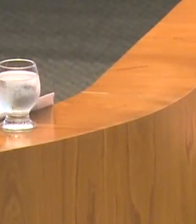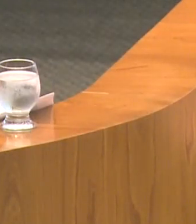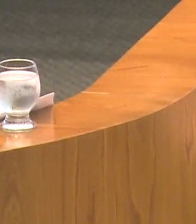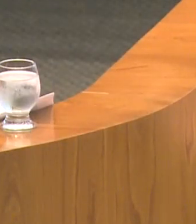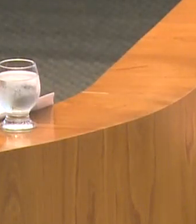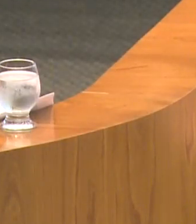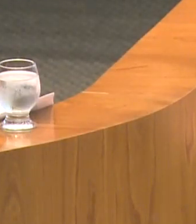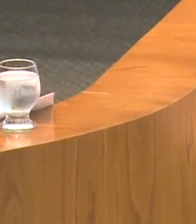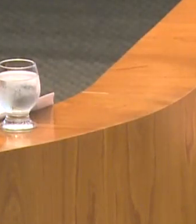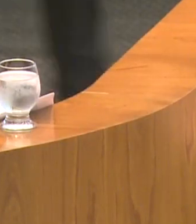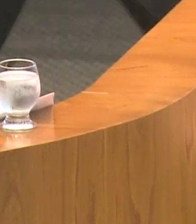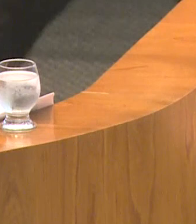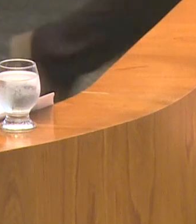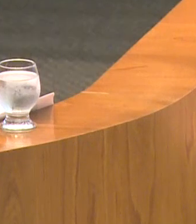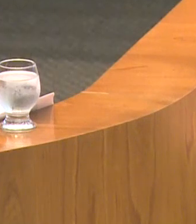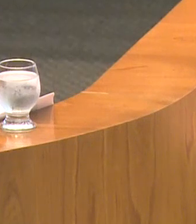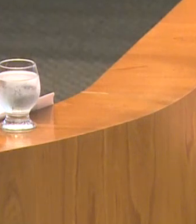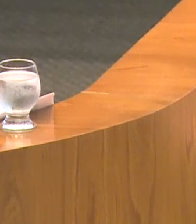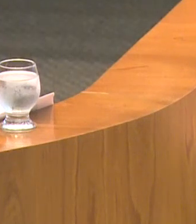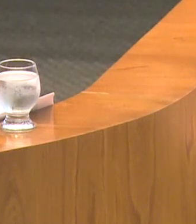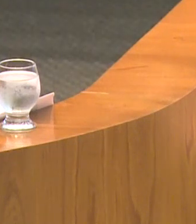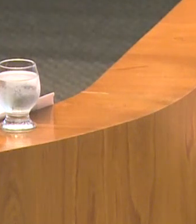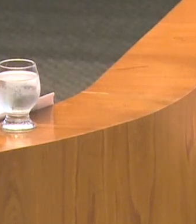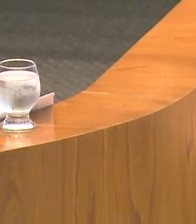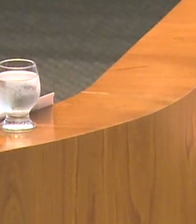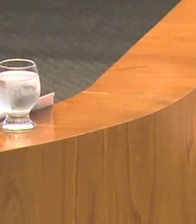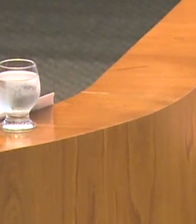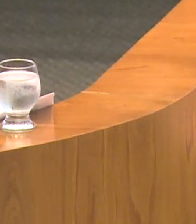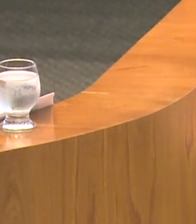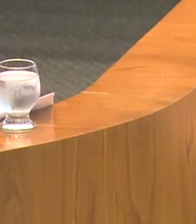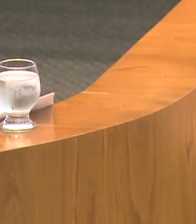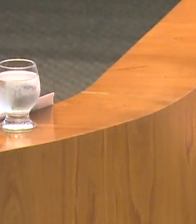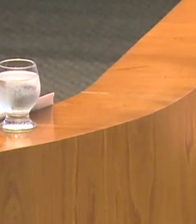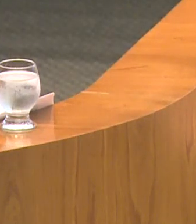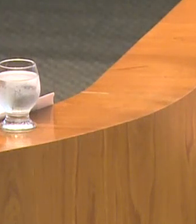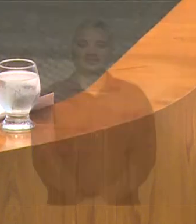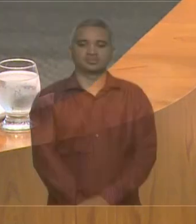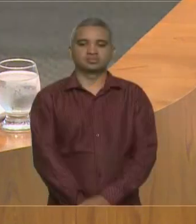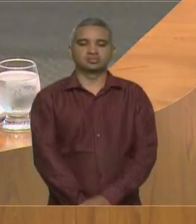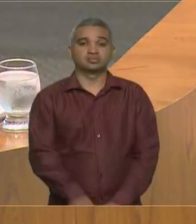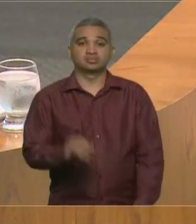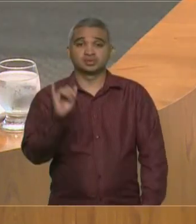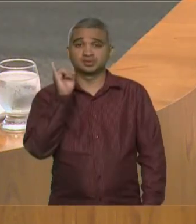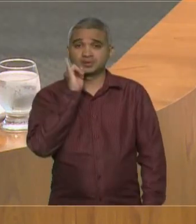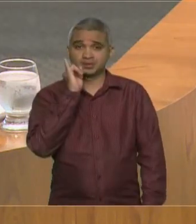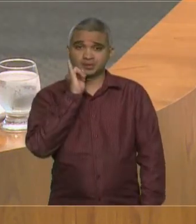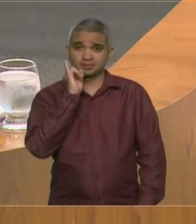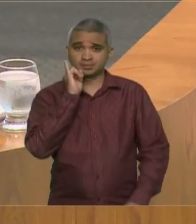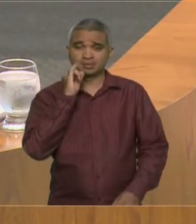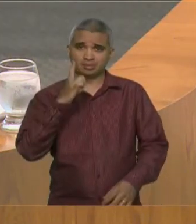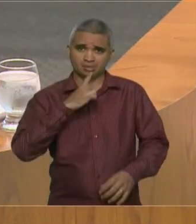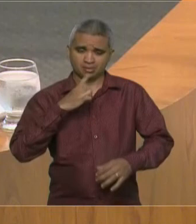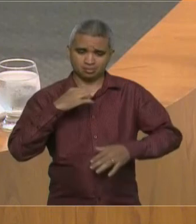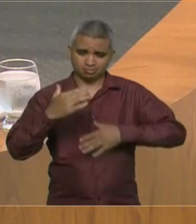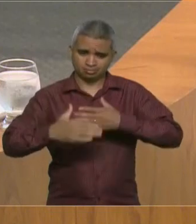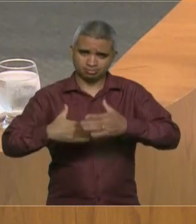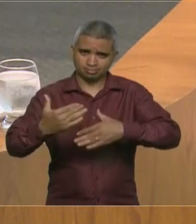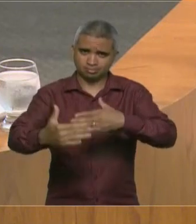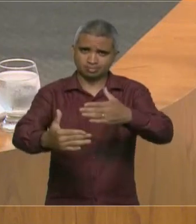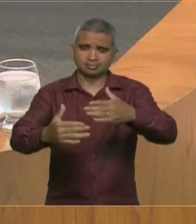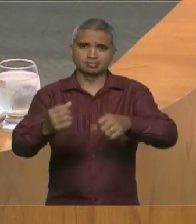o avanço das reformas que são de extrema necessidade para que o país avance e saia dessa